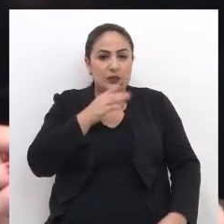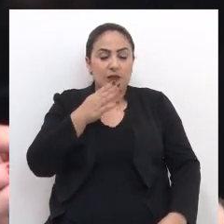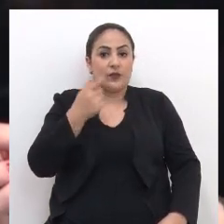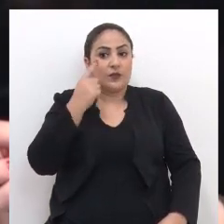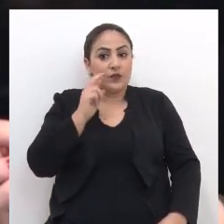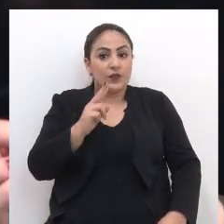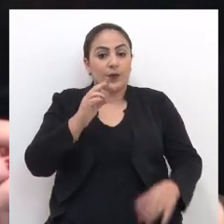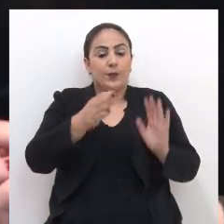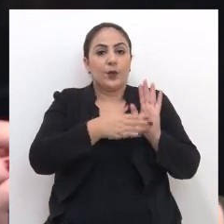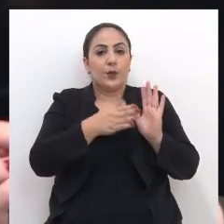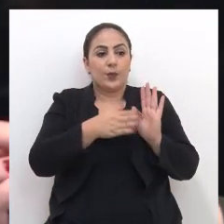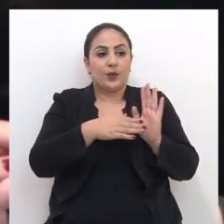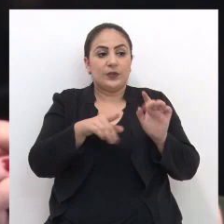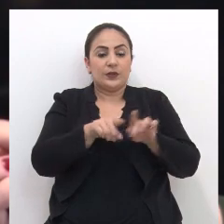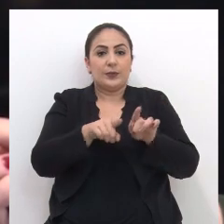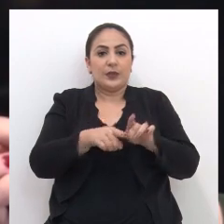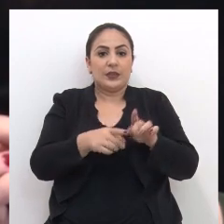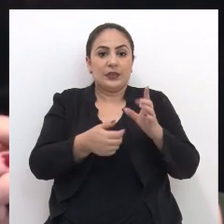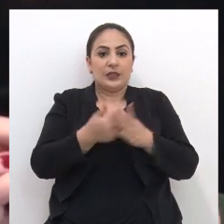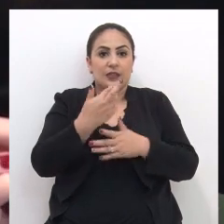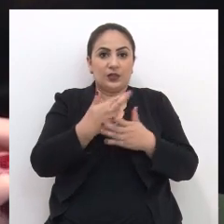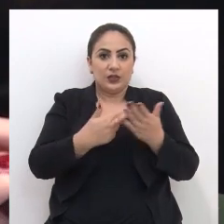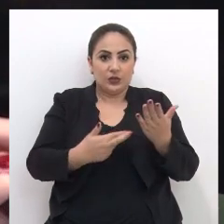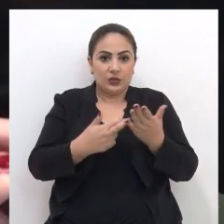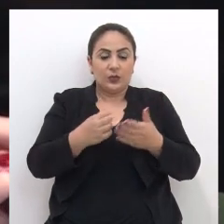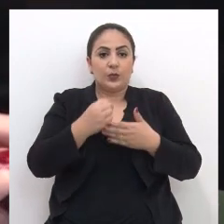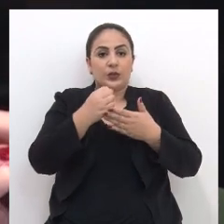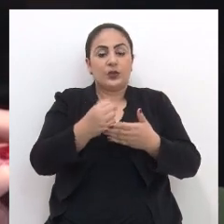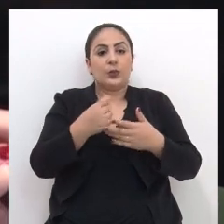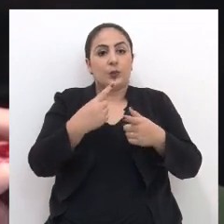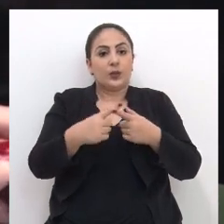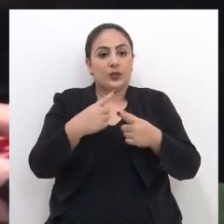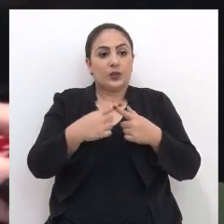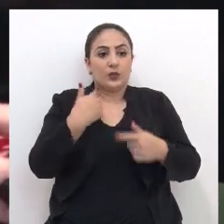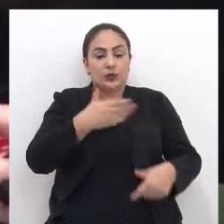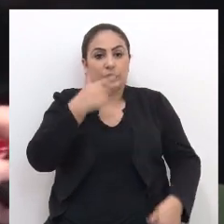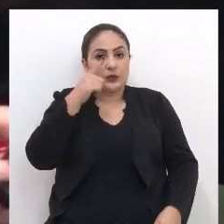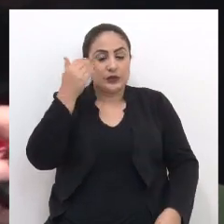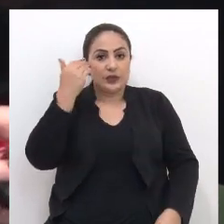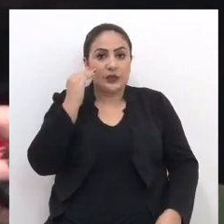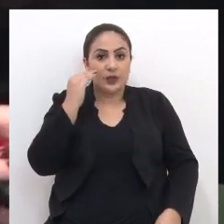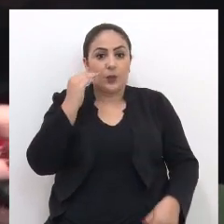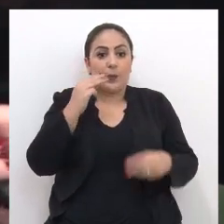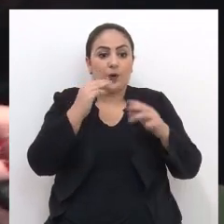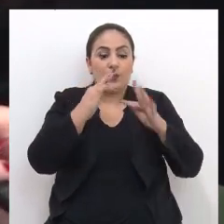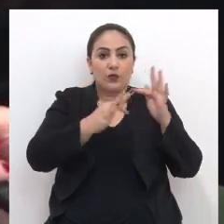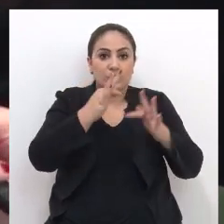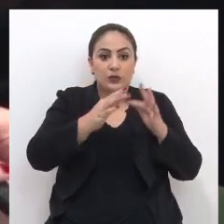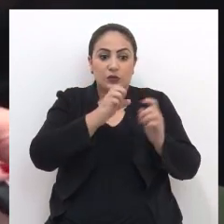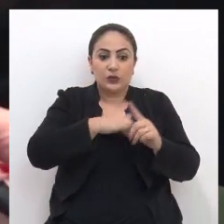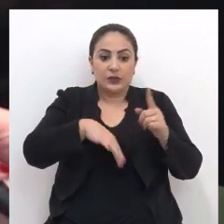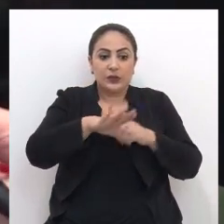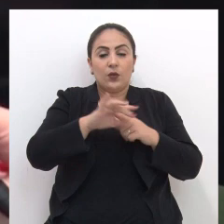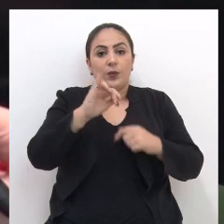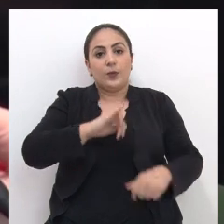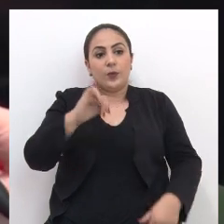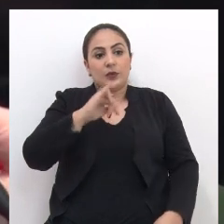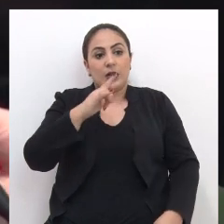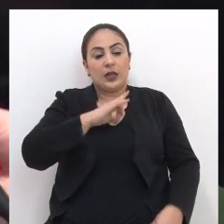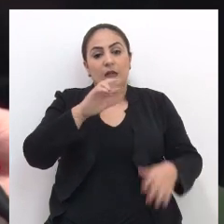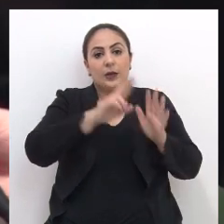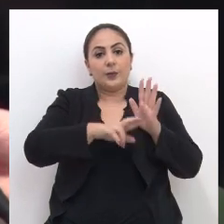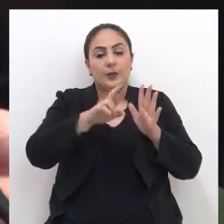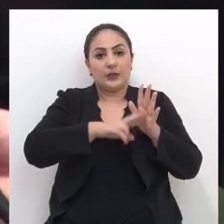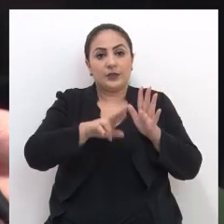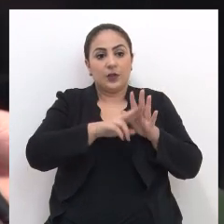ciência da proposta, e nós emitimos o parecer favorável por entender que, além de cumprir uma função social importante, ela representa